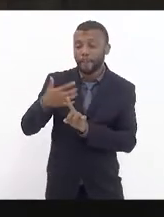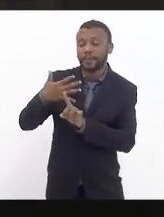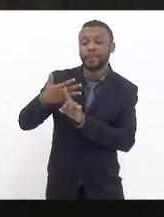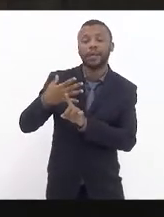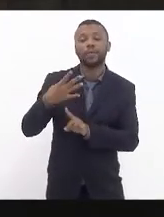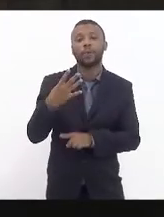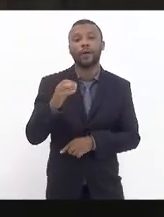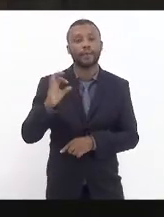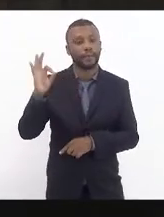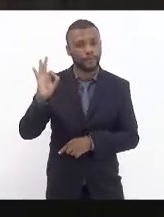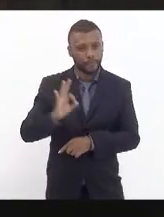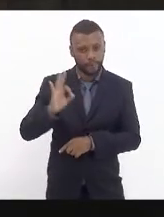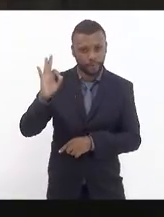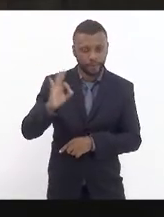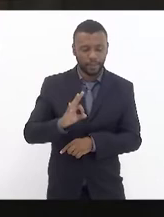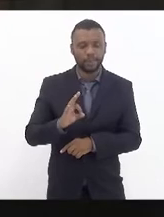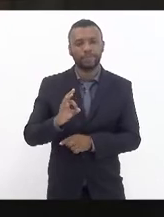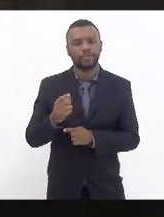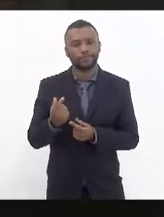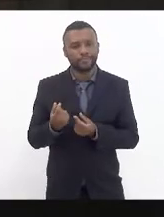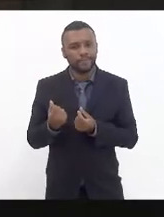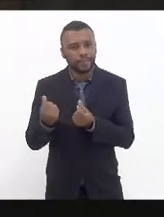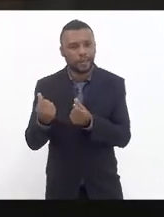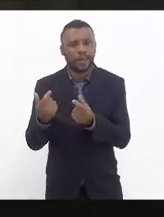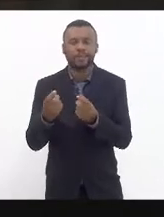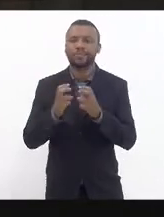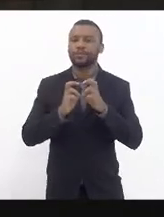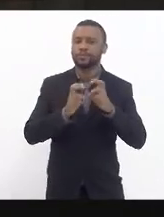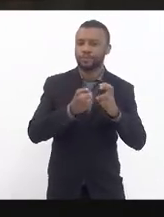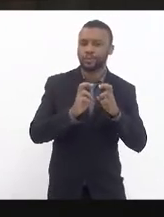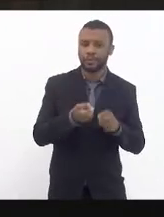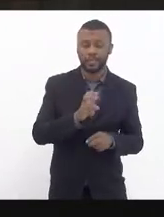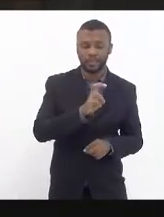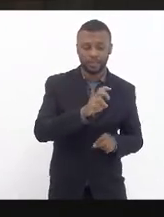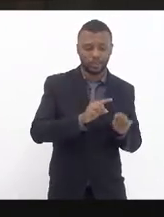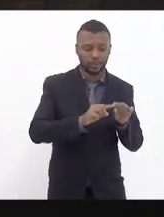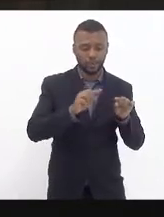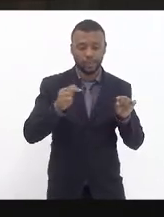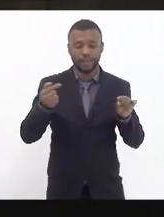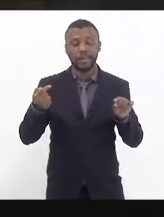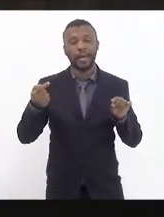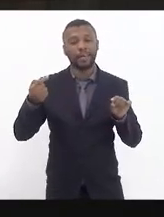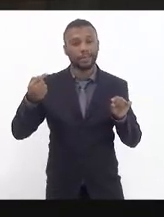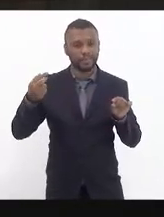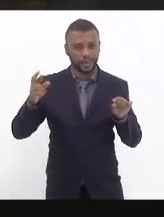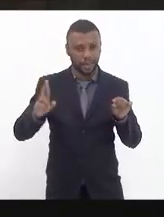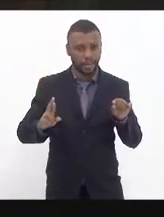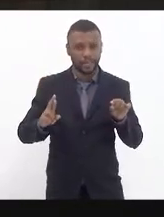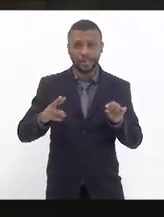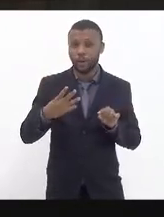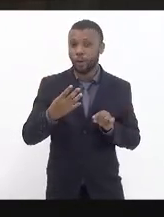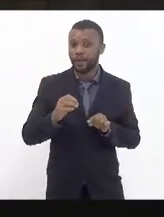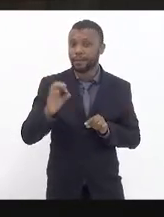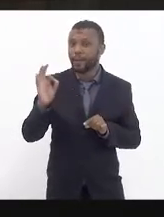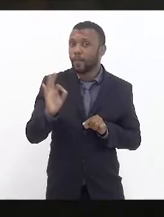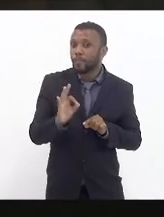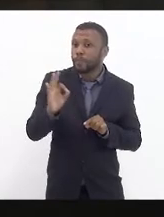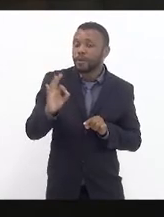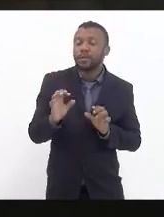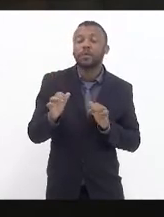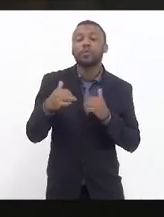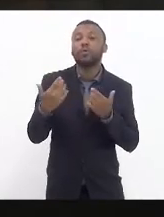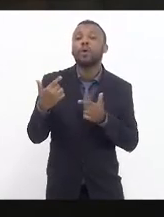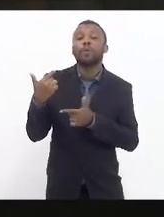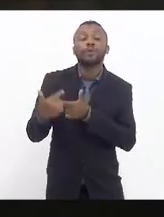a tarifa do trem passar de 5 para 7 é 40% de aumento. Qual o trabalhador que teve